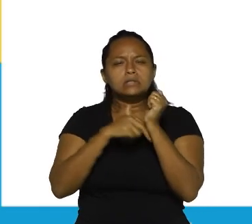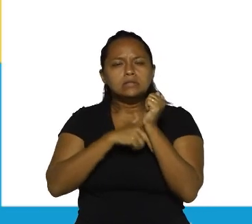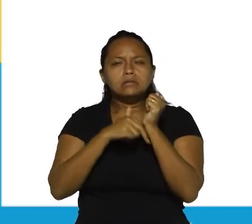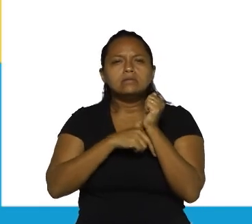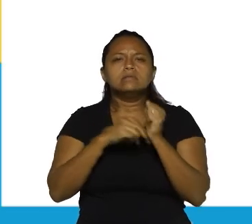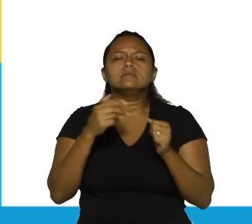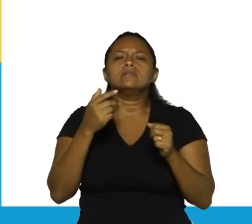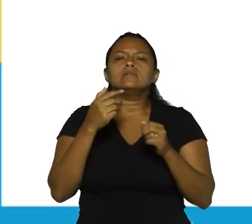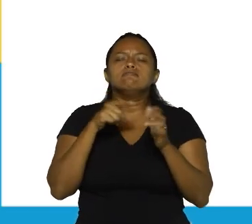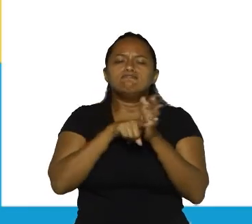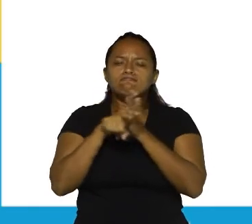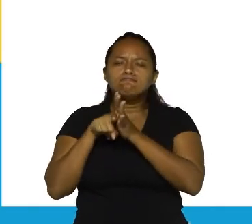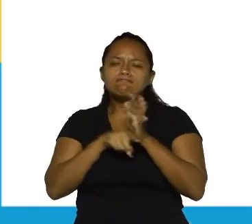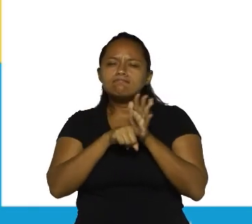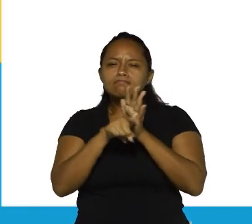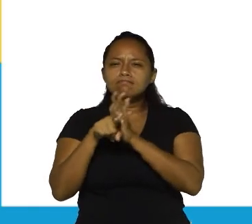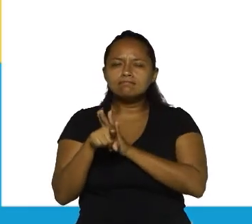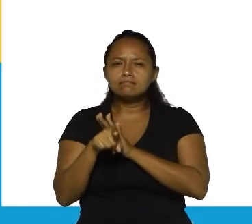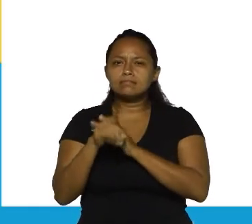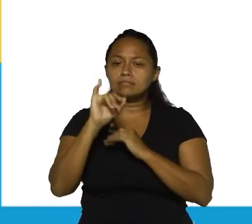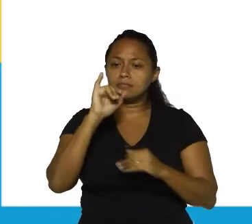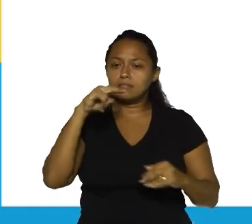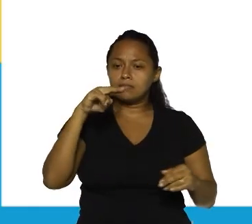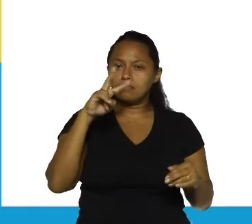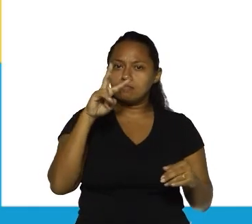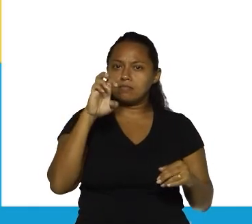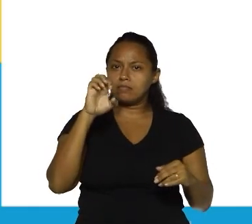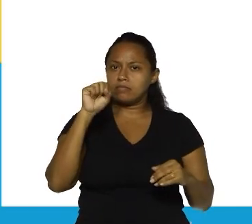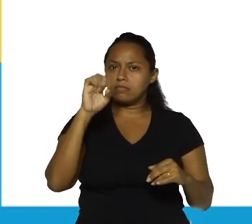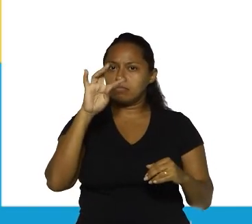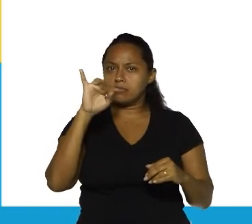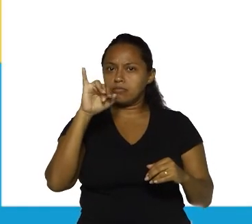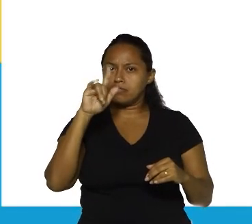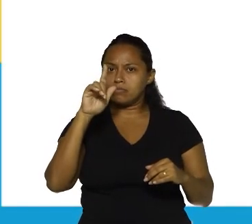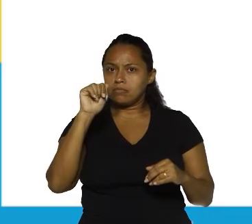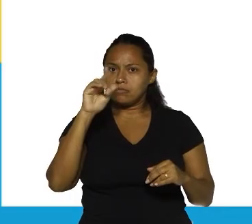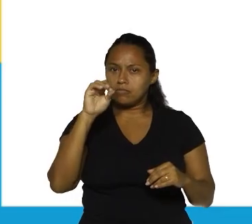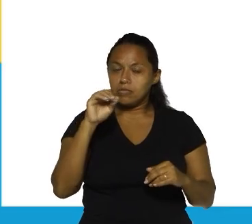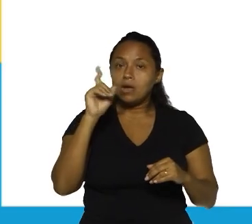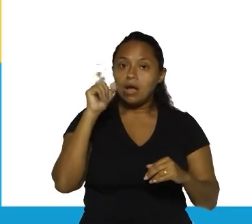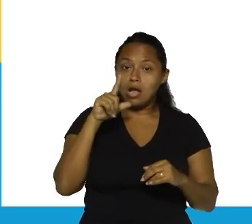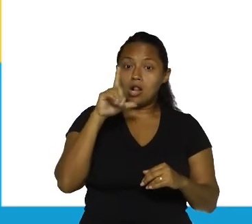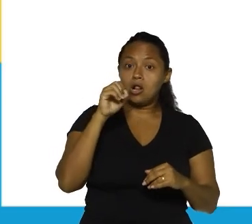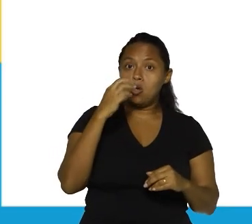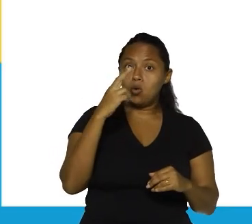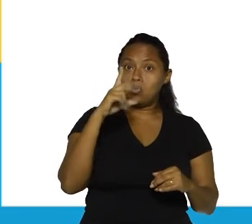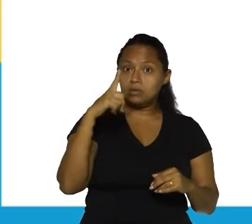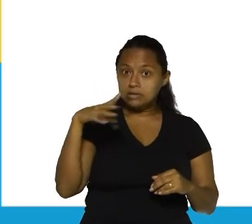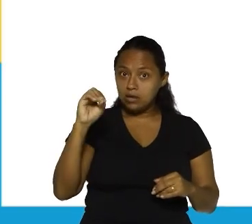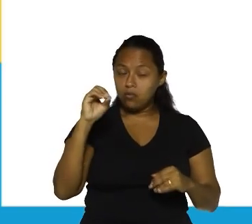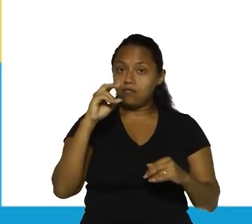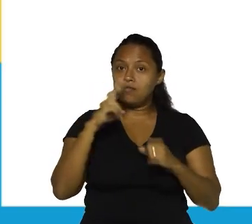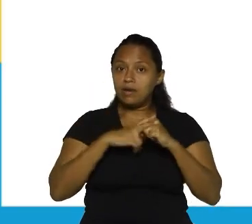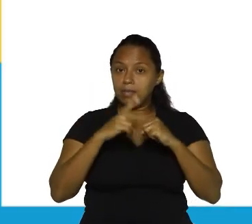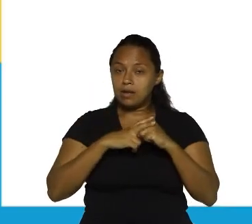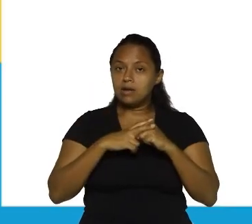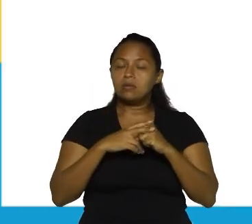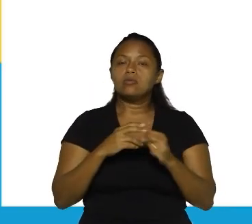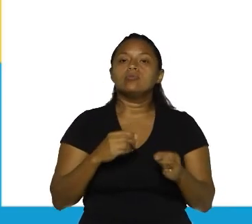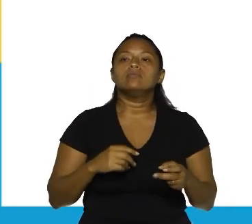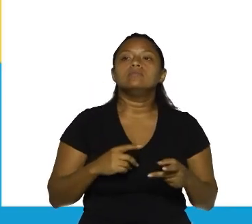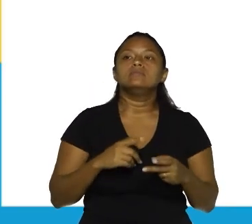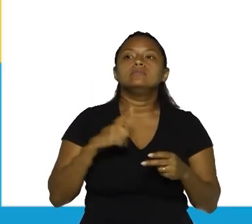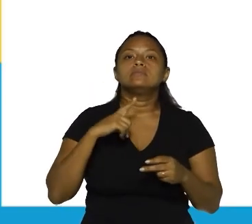é investigado, né? Esse é investigado forma aí a locução verbal na voz passiva, ok?